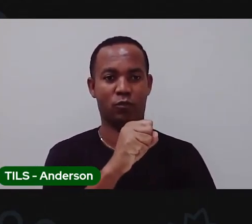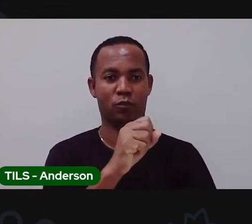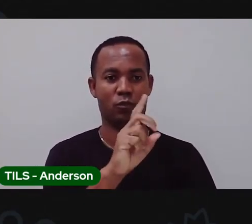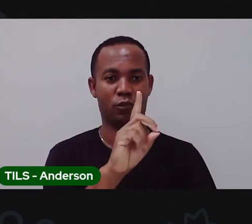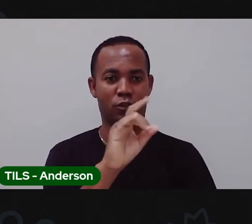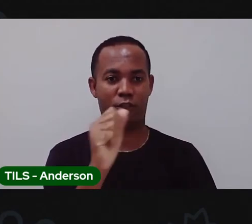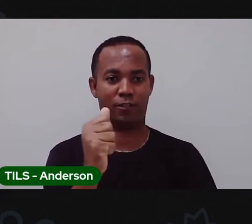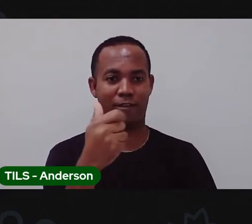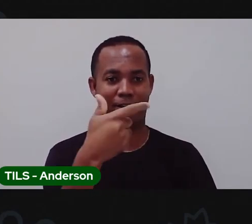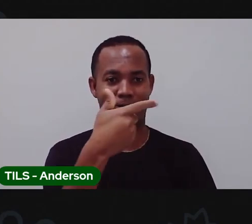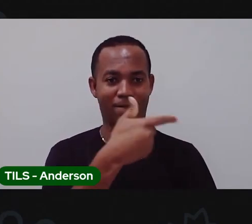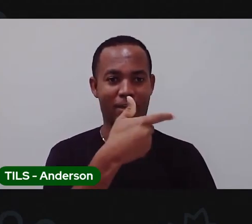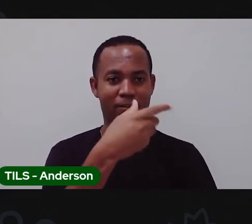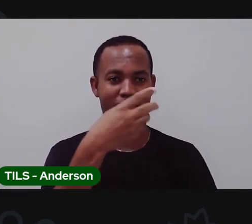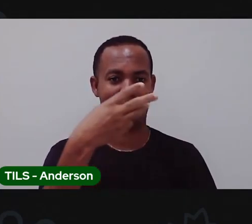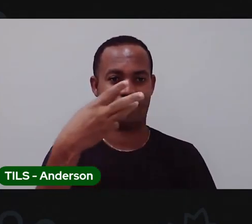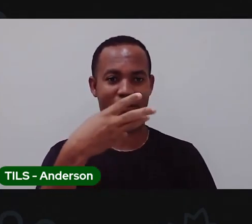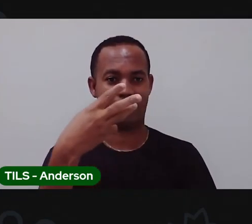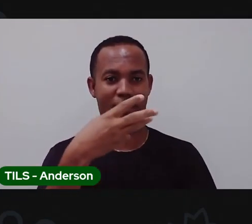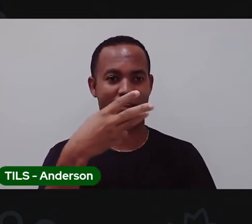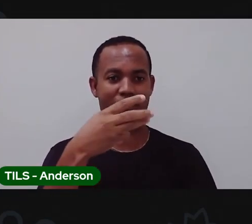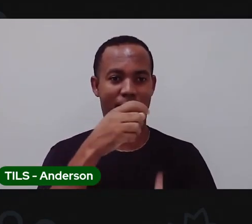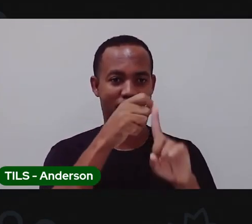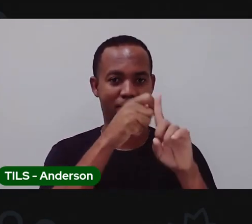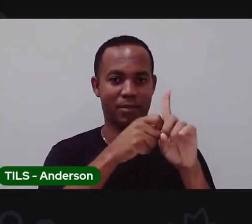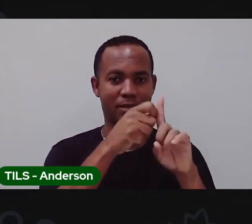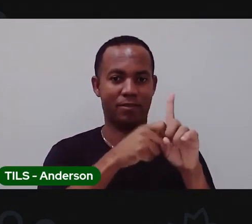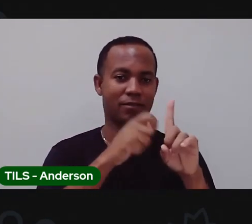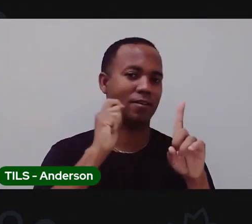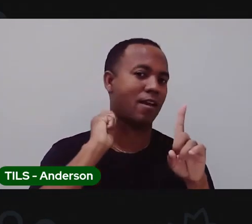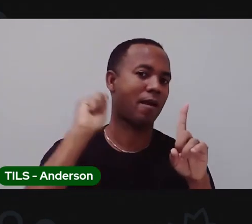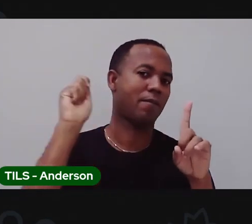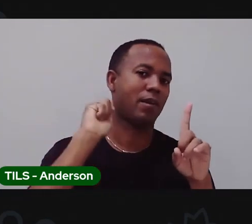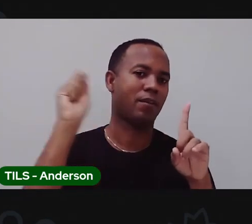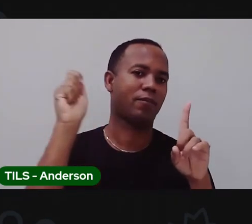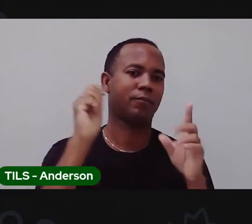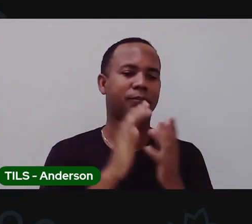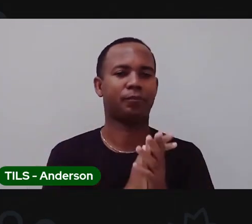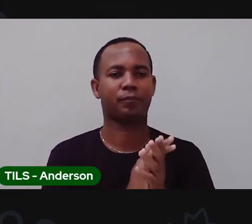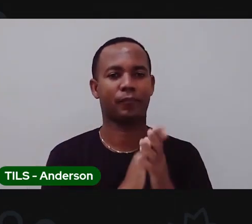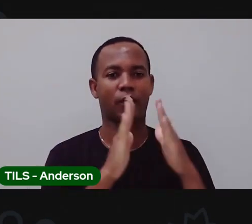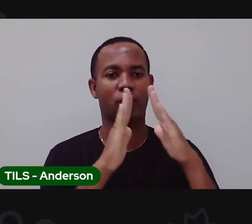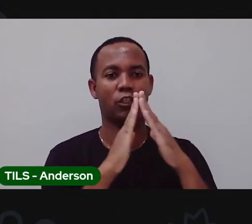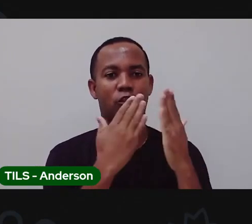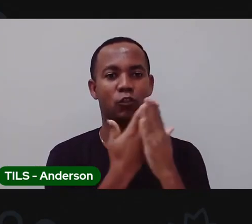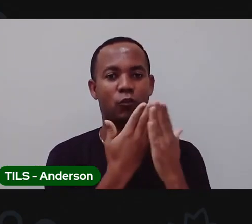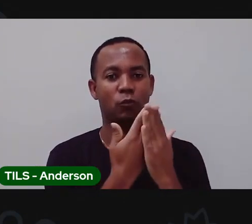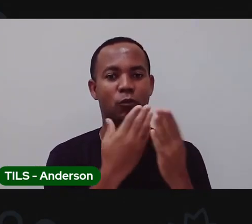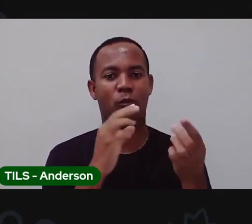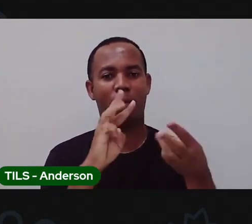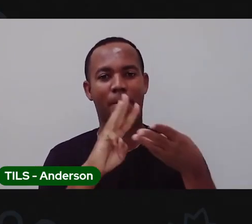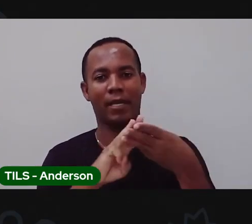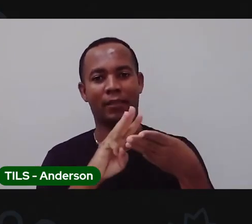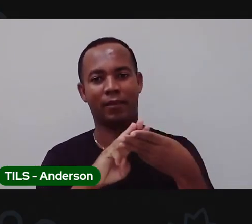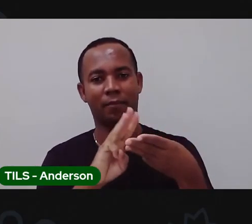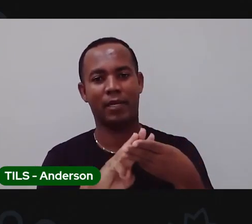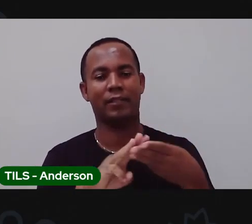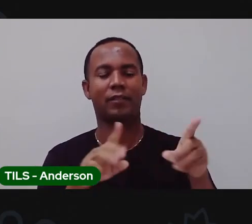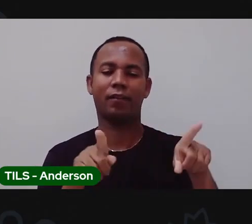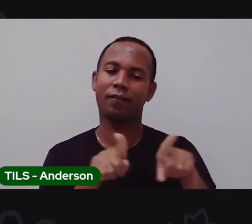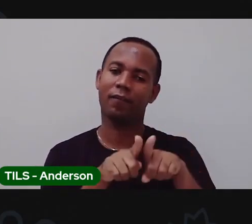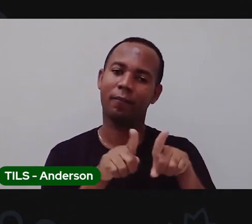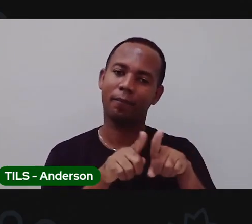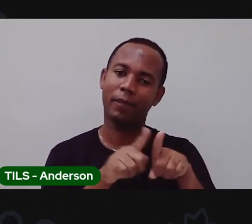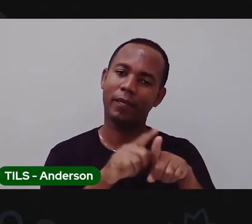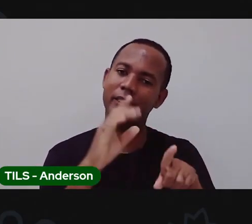23 de abril. E a aula de que matem mágica e ciências da